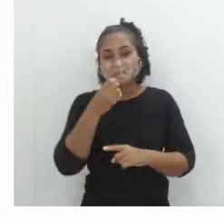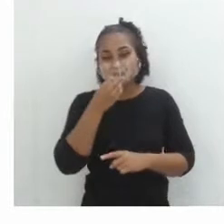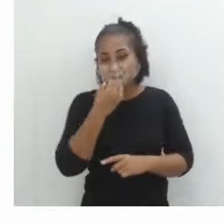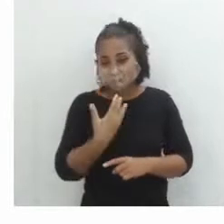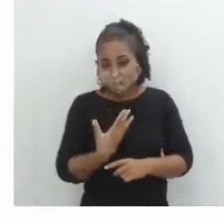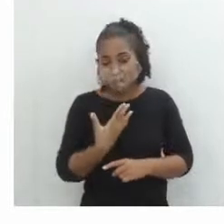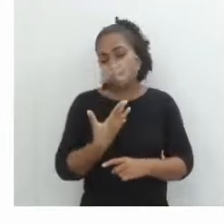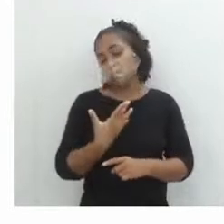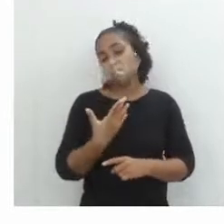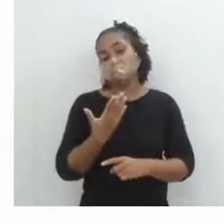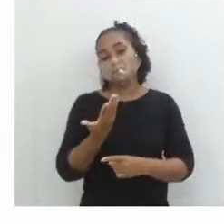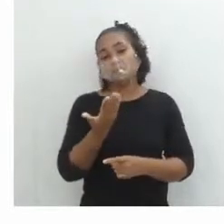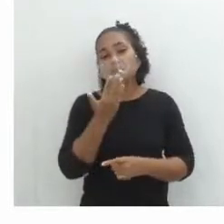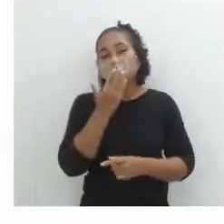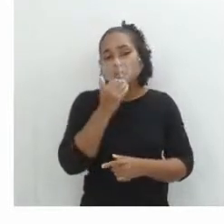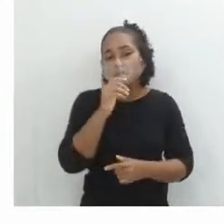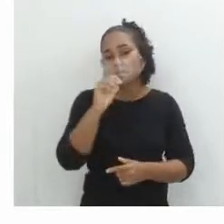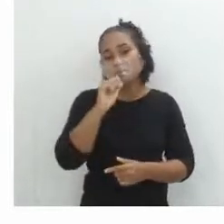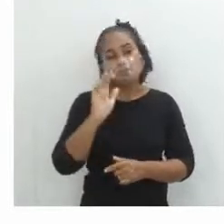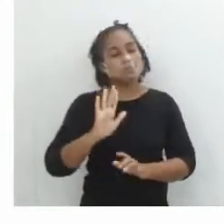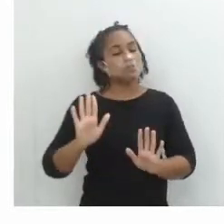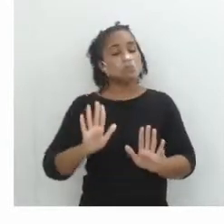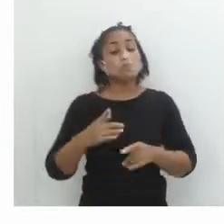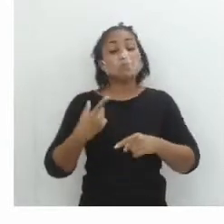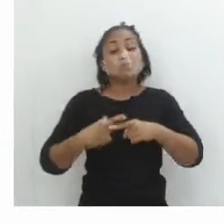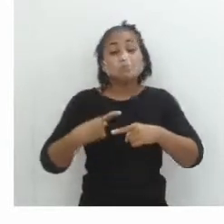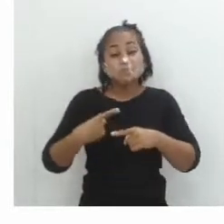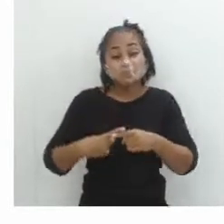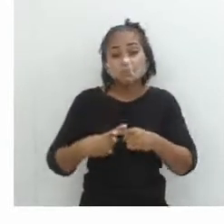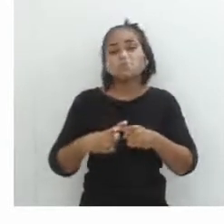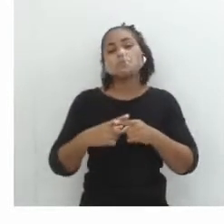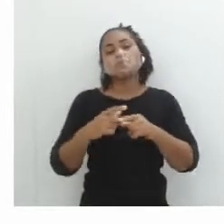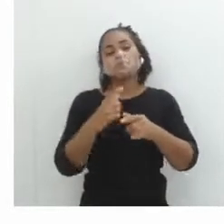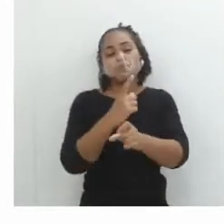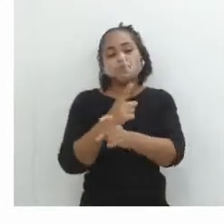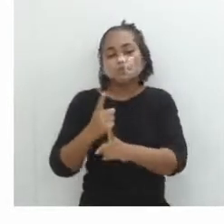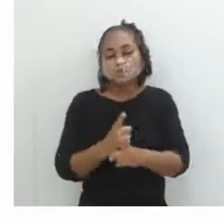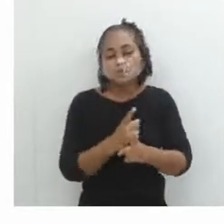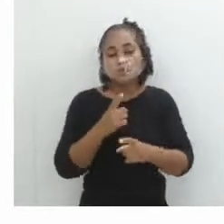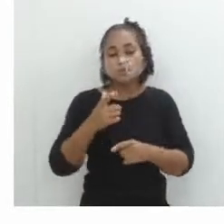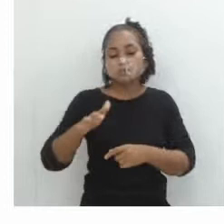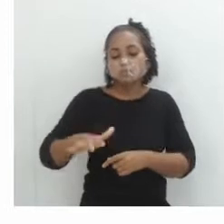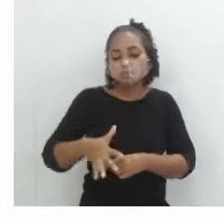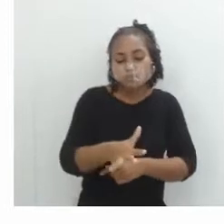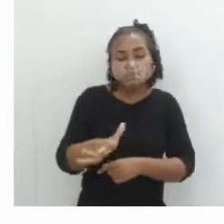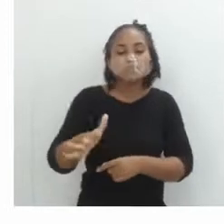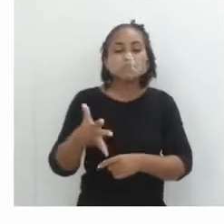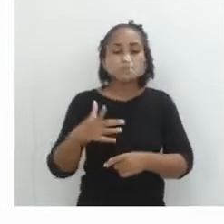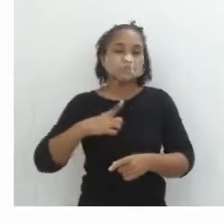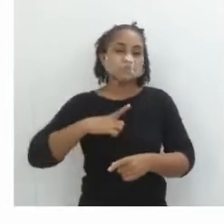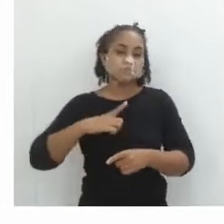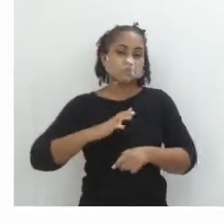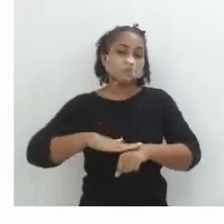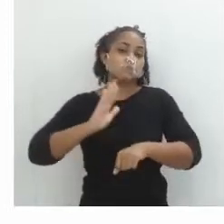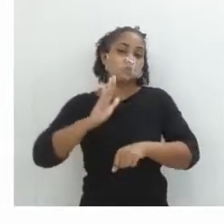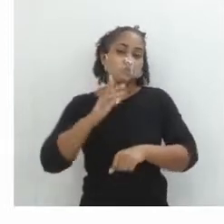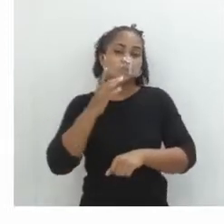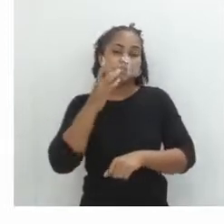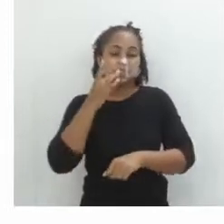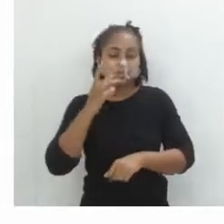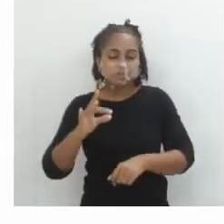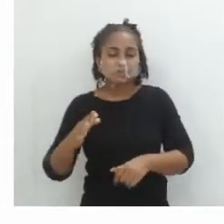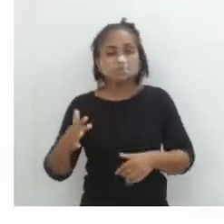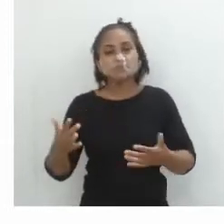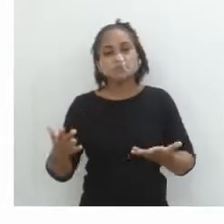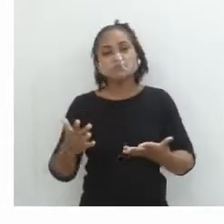apropriada para consumo. Ela pode ser encontrada em oceanos, em lugares que a presença é maior quantidade de sal.